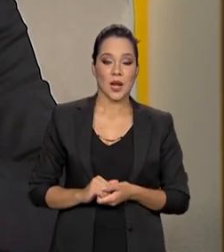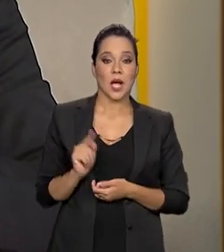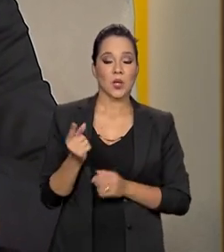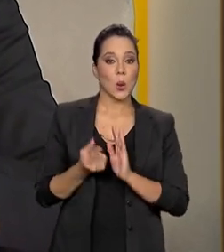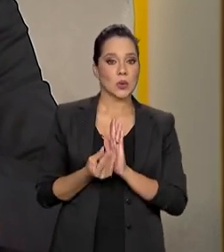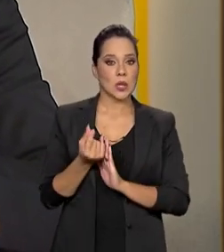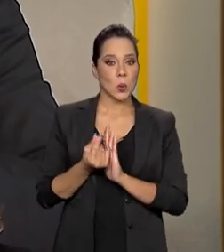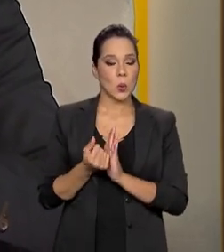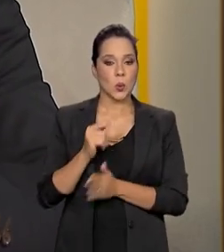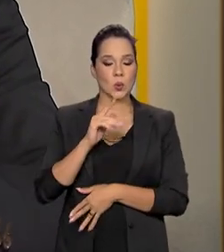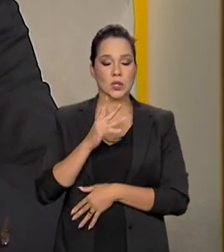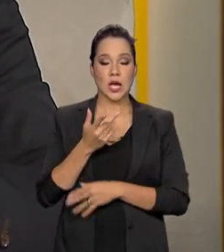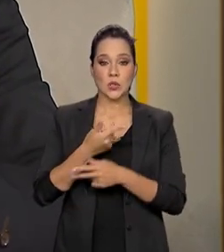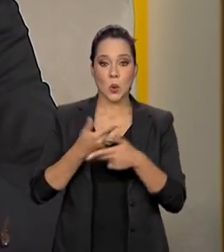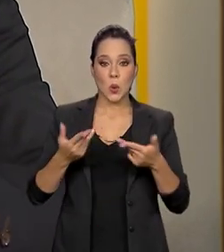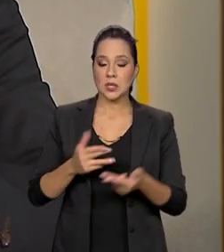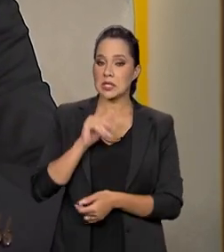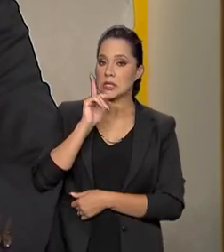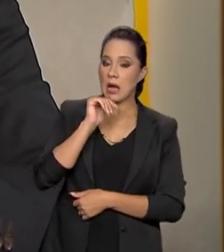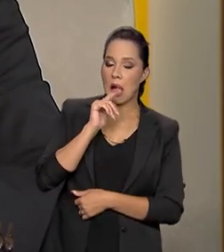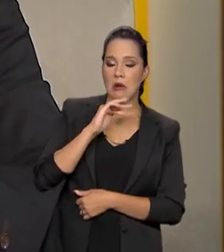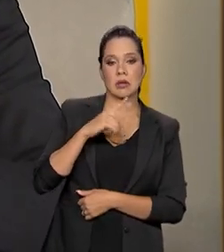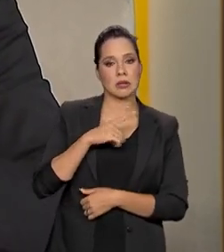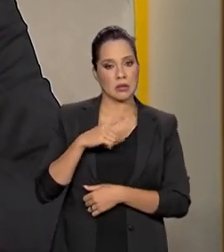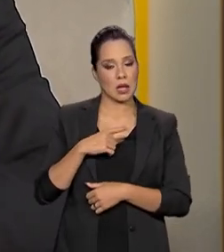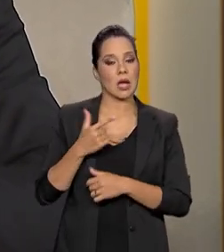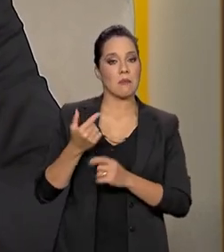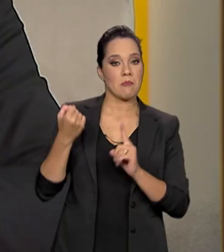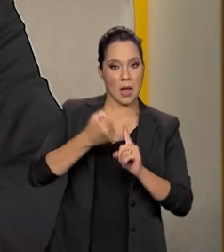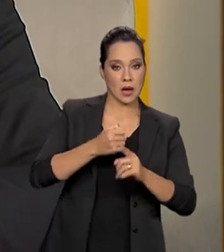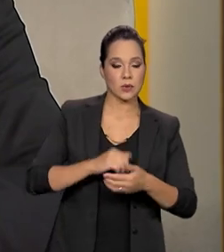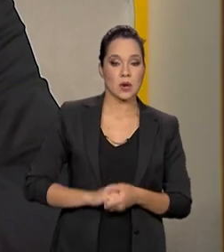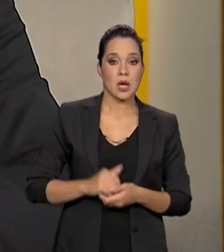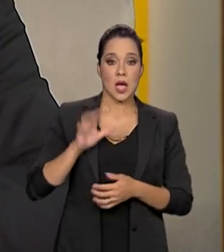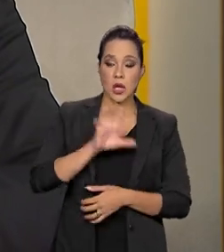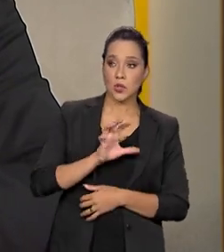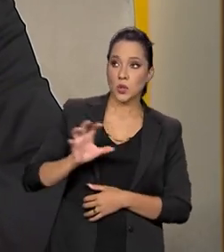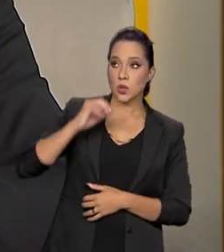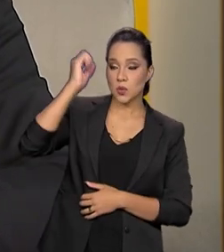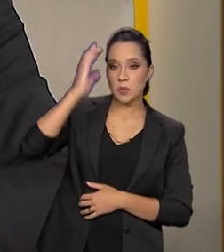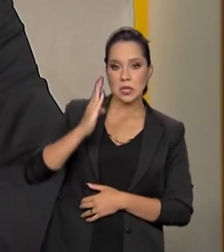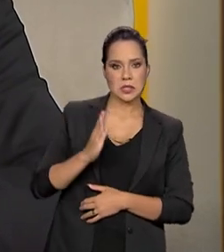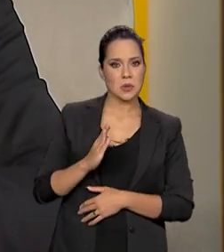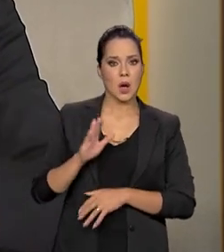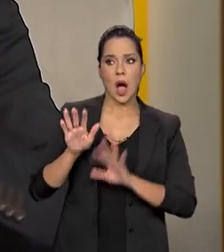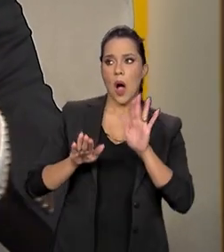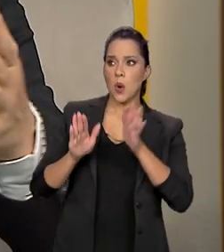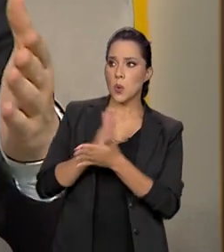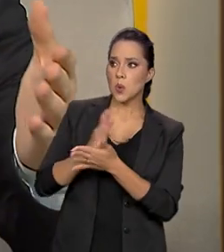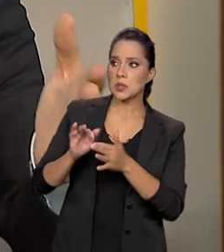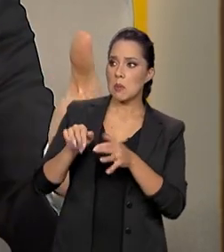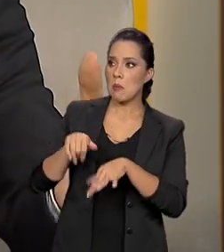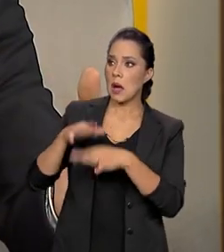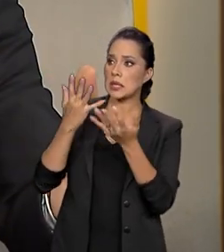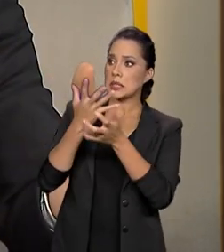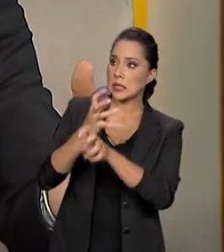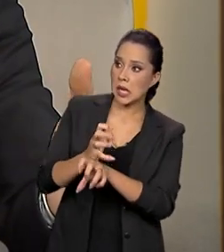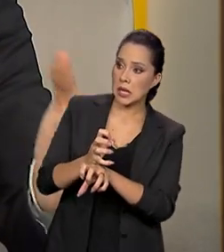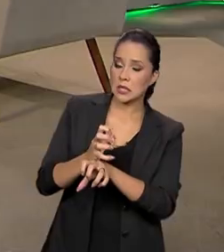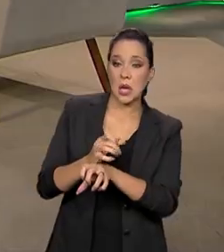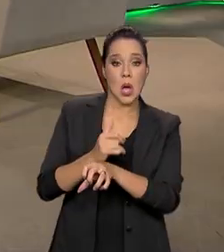recursos hídricos vão estar impactados. Então, em regiões do país vão estar mais secas, outras mais